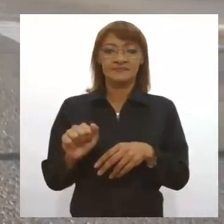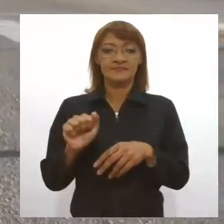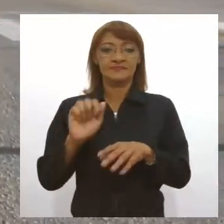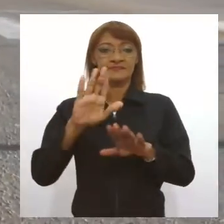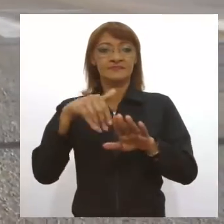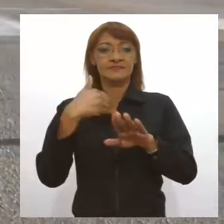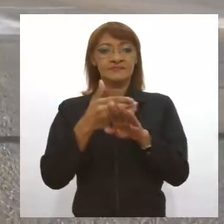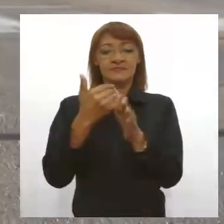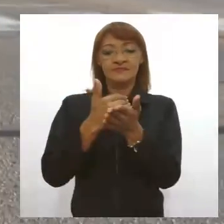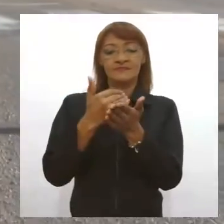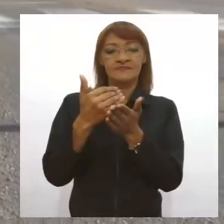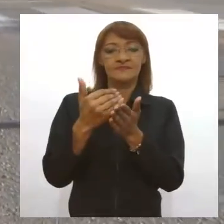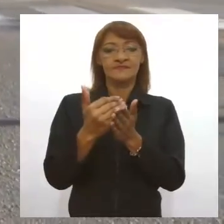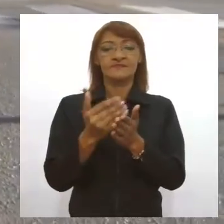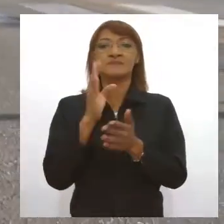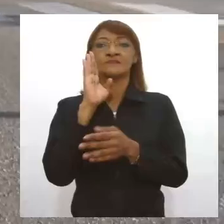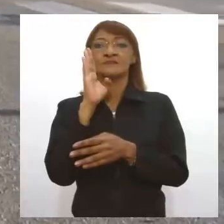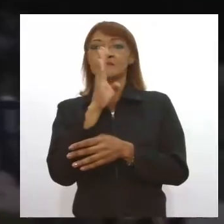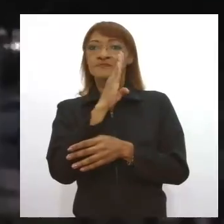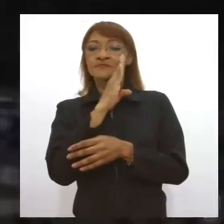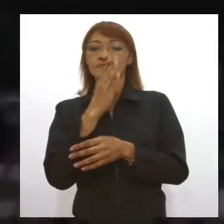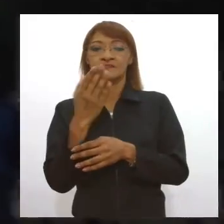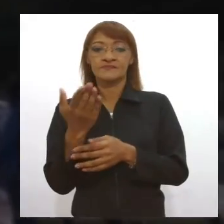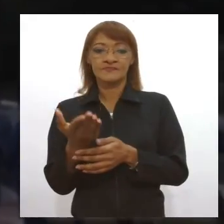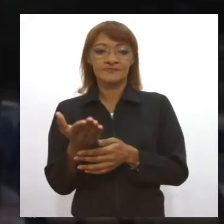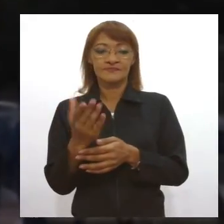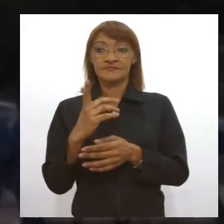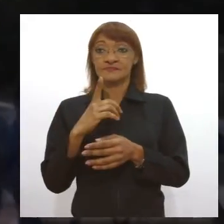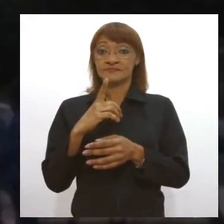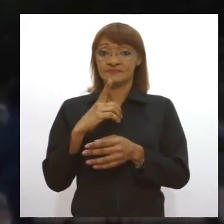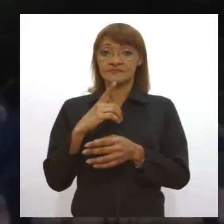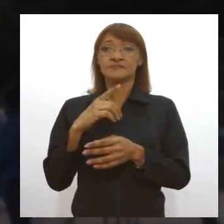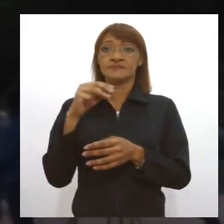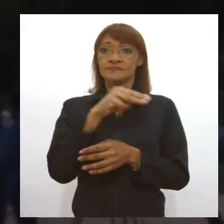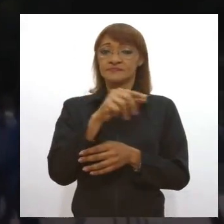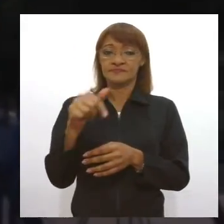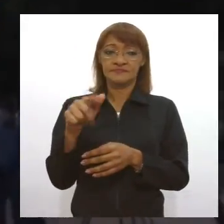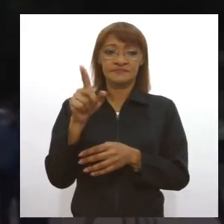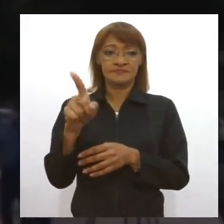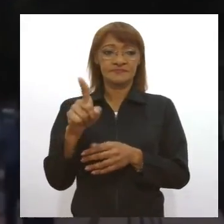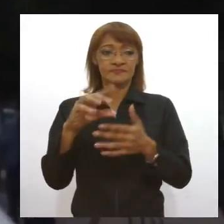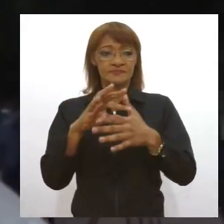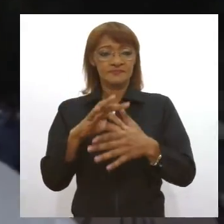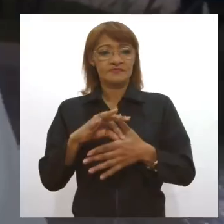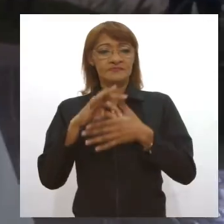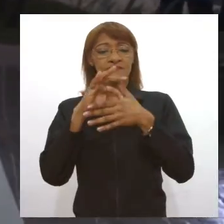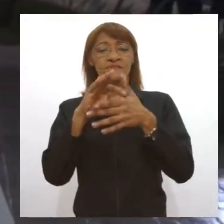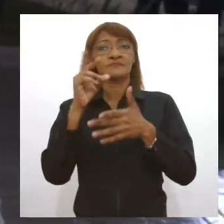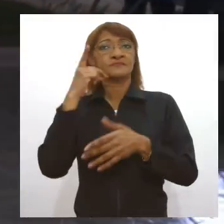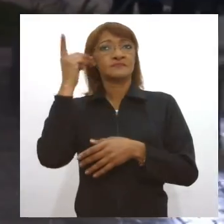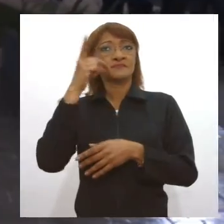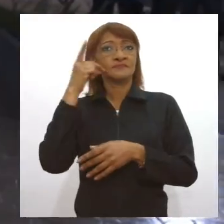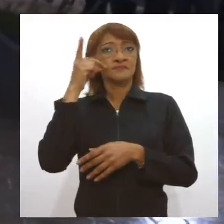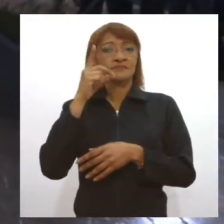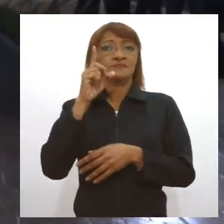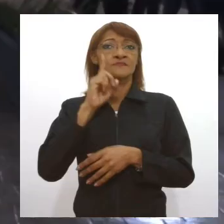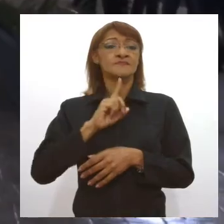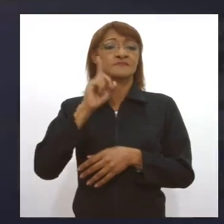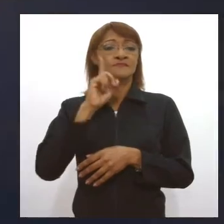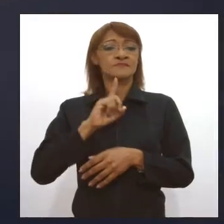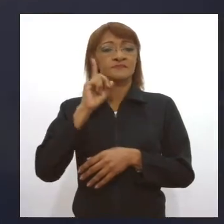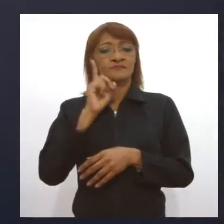o começo dos bares padronizados. O líder do governo Nalese, deputado estadual Zezinho Sobral,